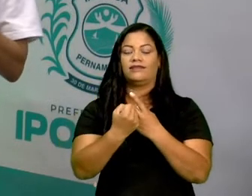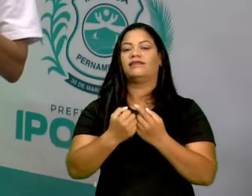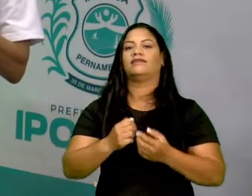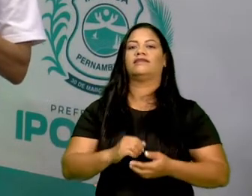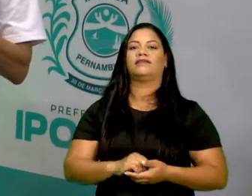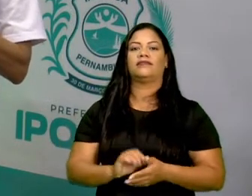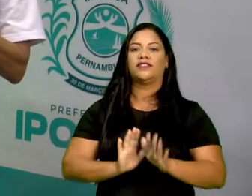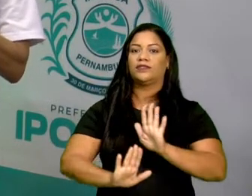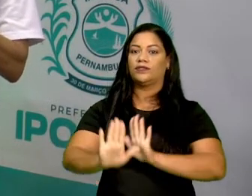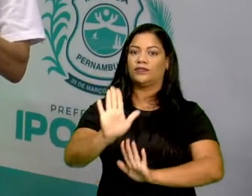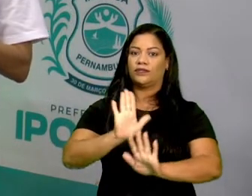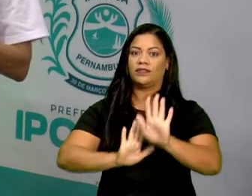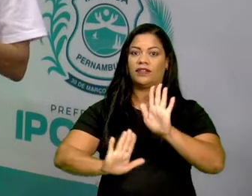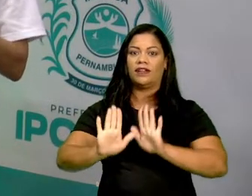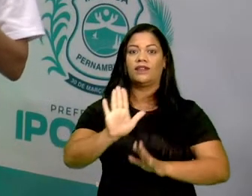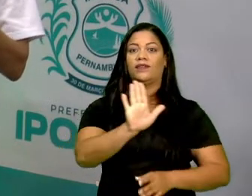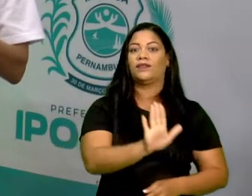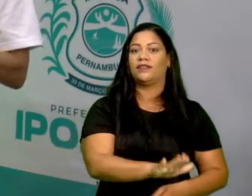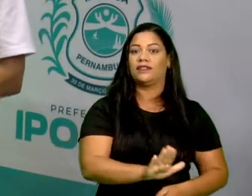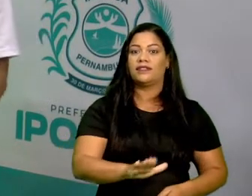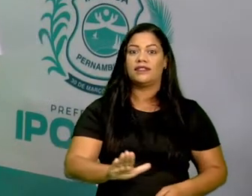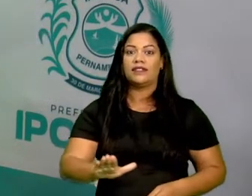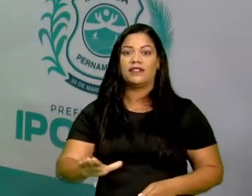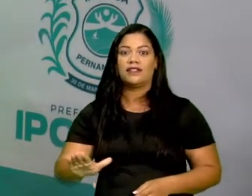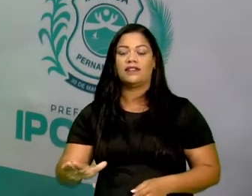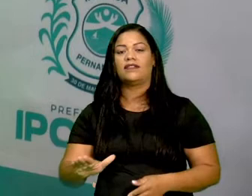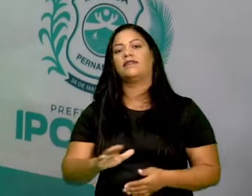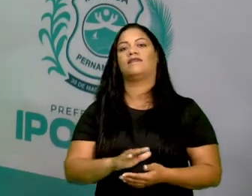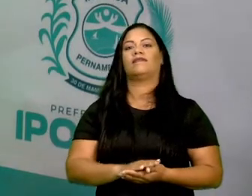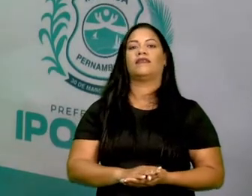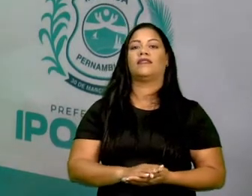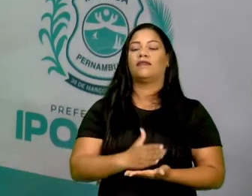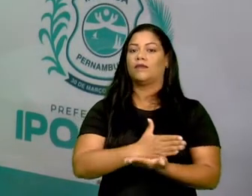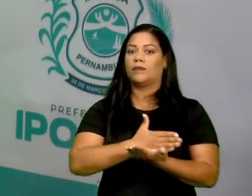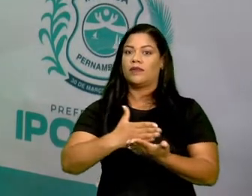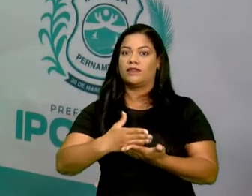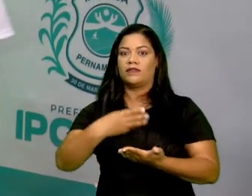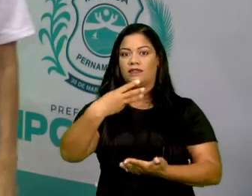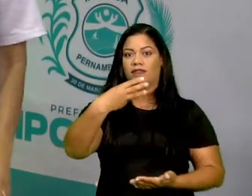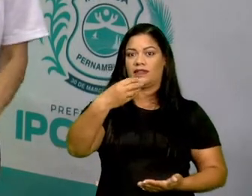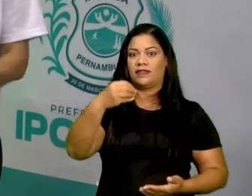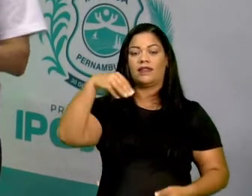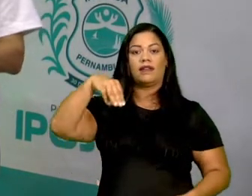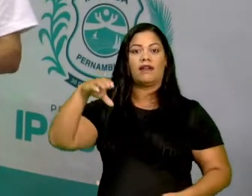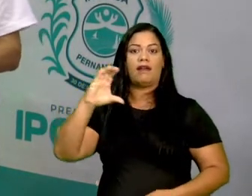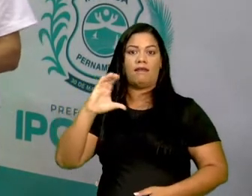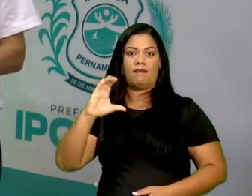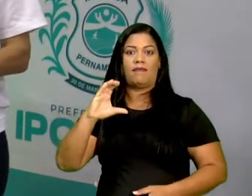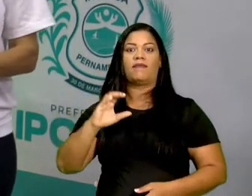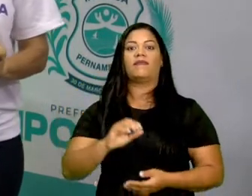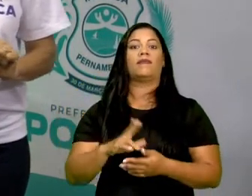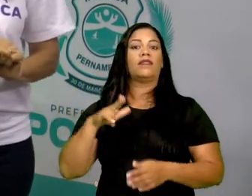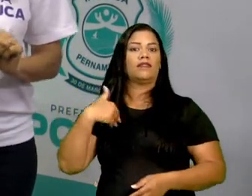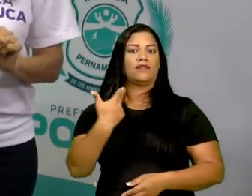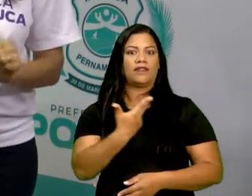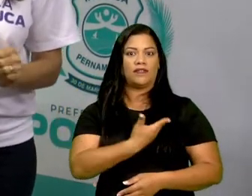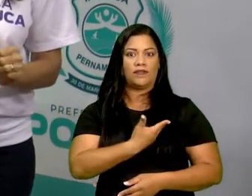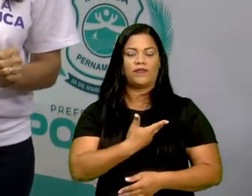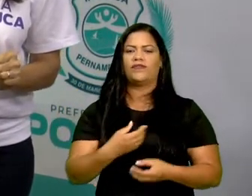aos cuidados com as crianças. Então, foi a partir de 30 de março, tá certo? E nós já estamos